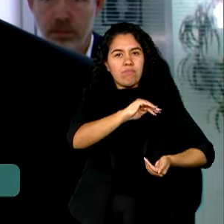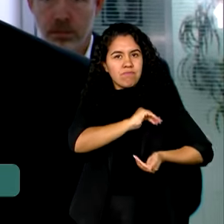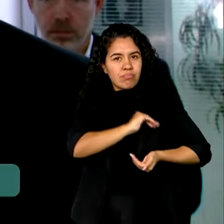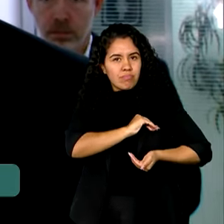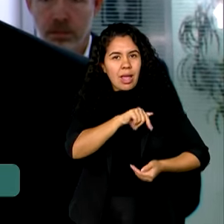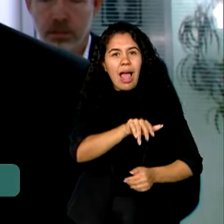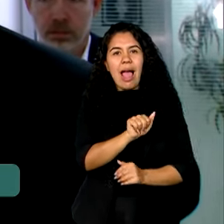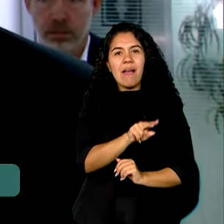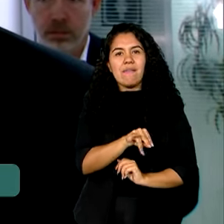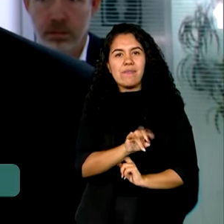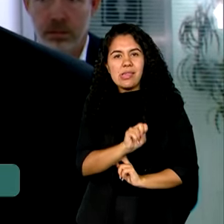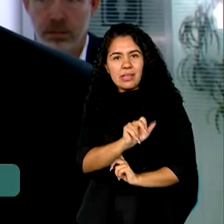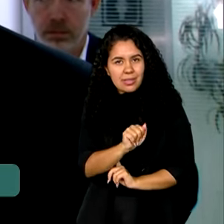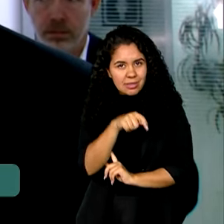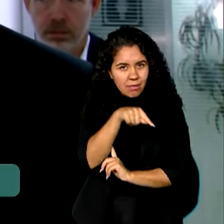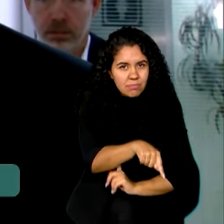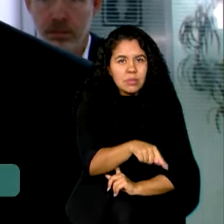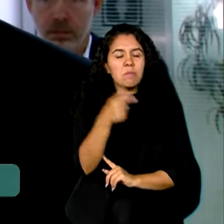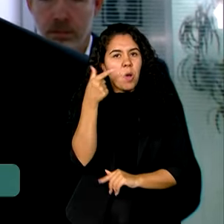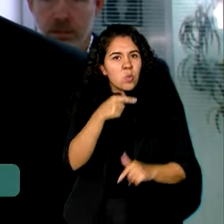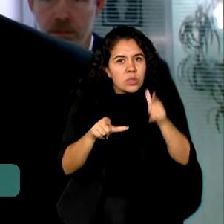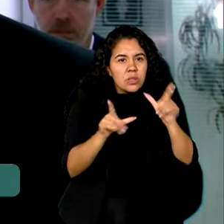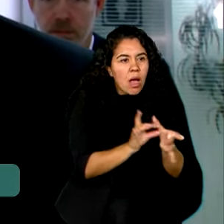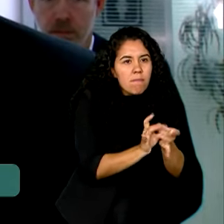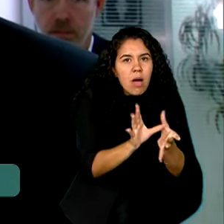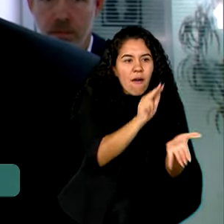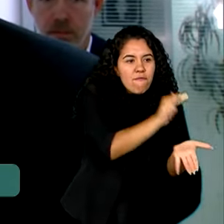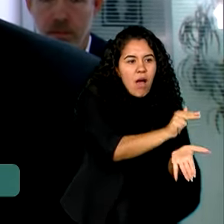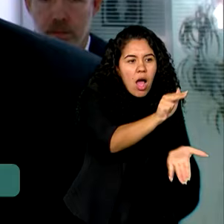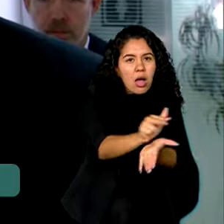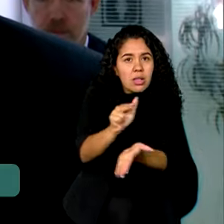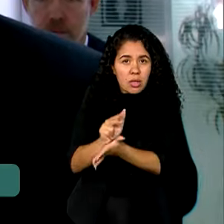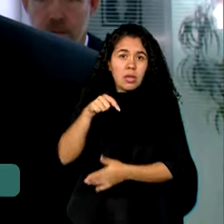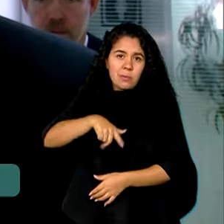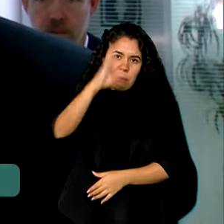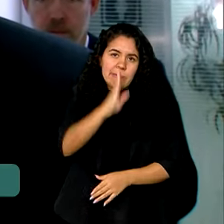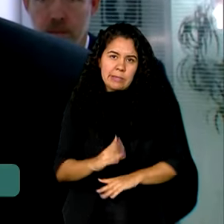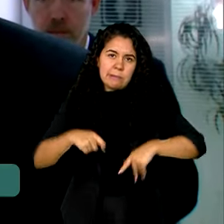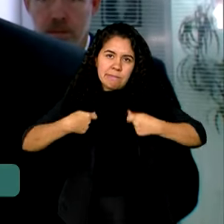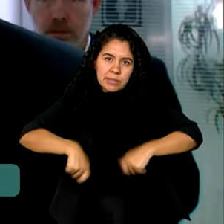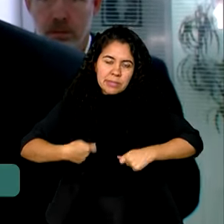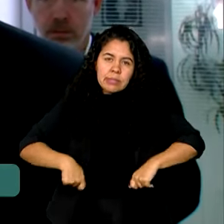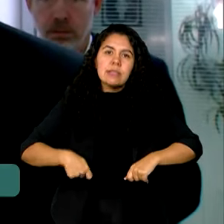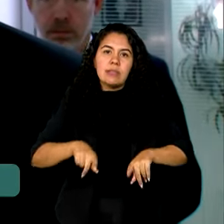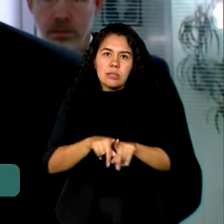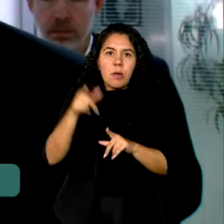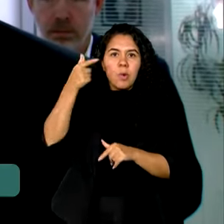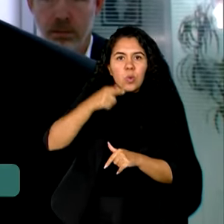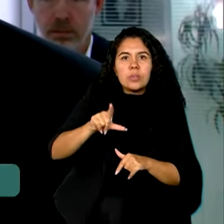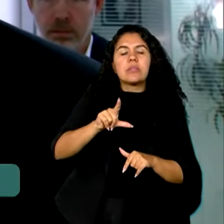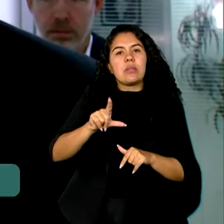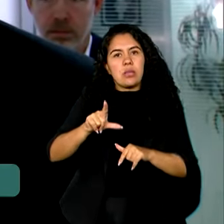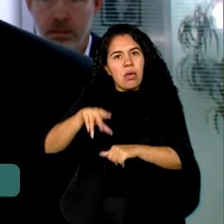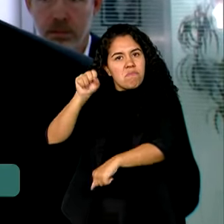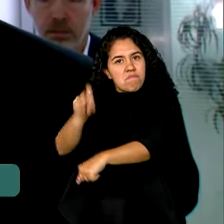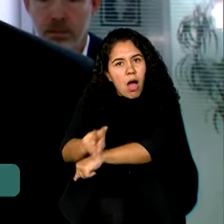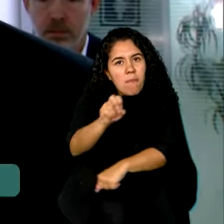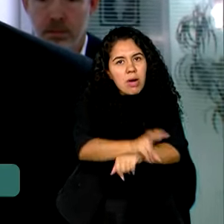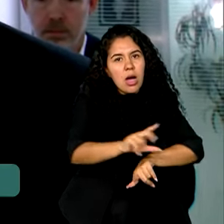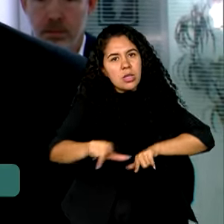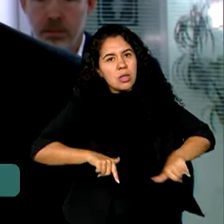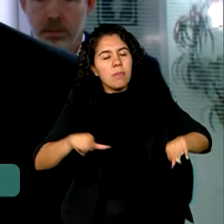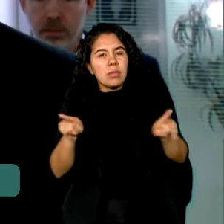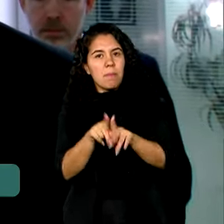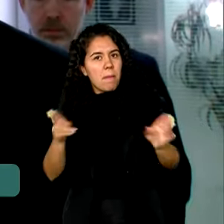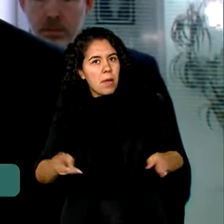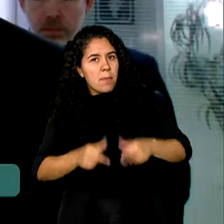destravar muitos investimentos, que é tudo que o Brasil precisa, né? Investir para gerar emprego, para crescer economia,